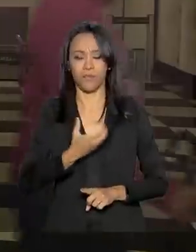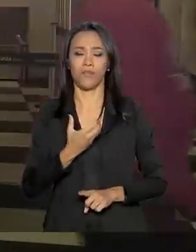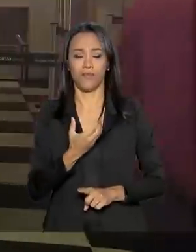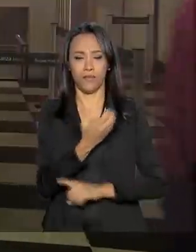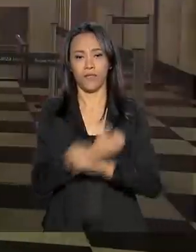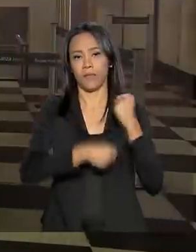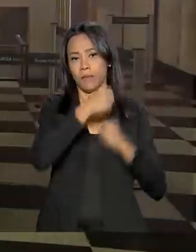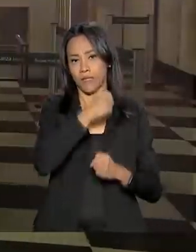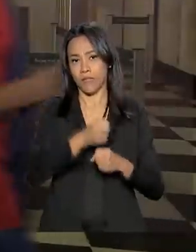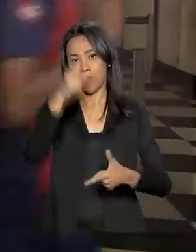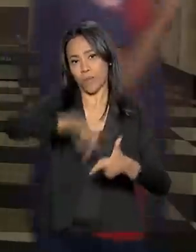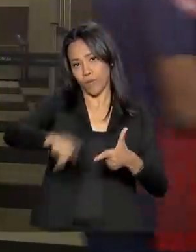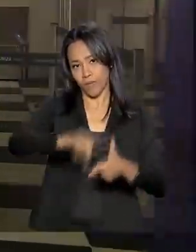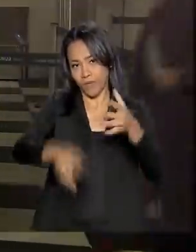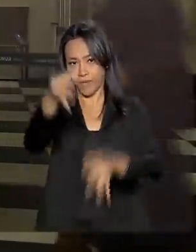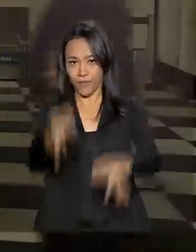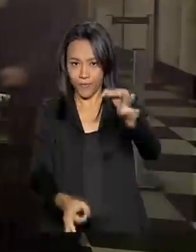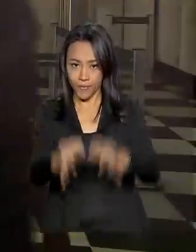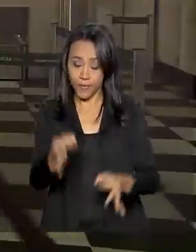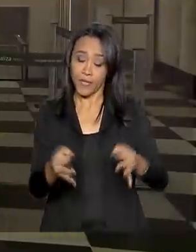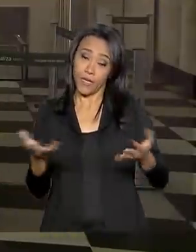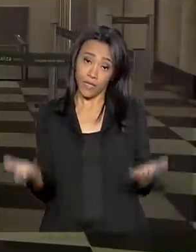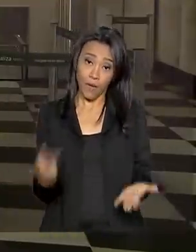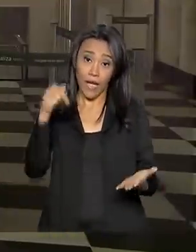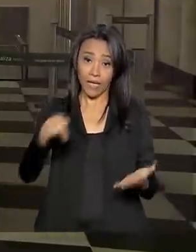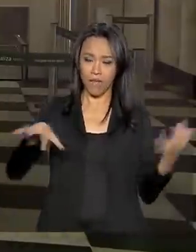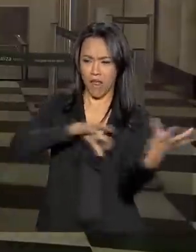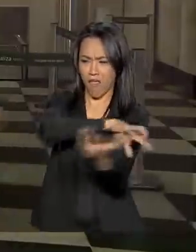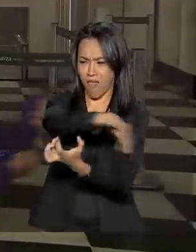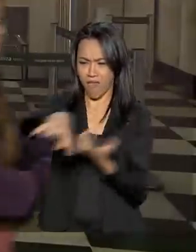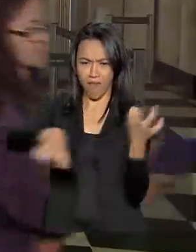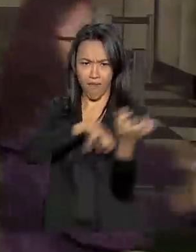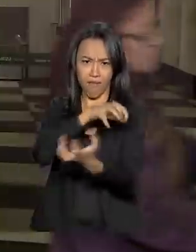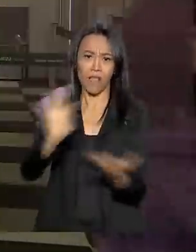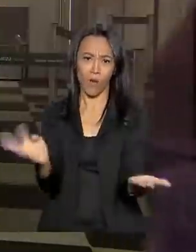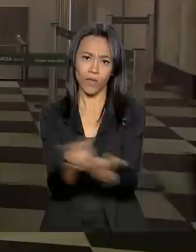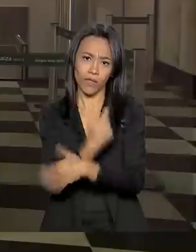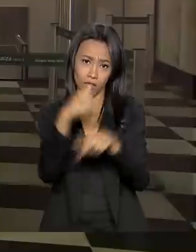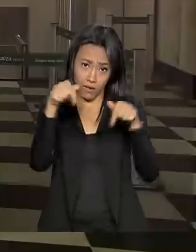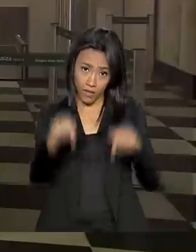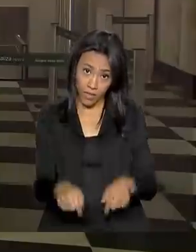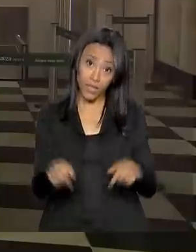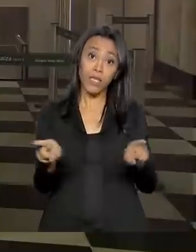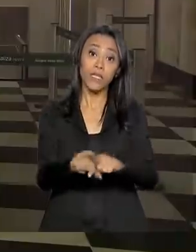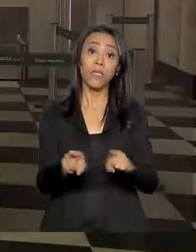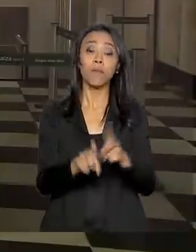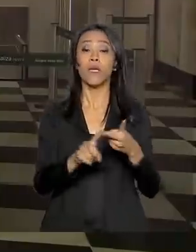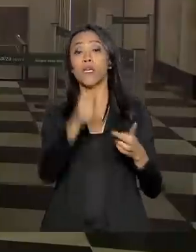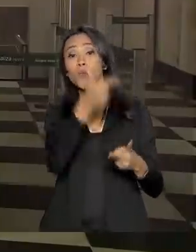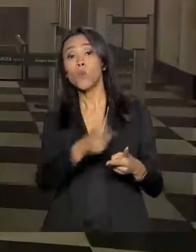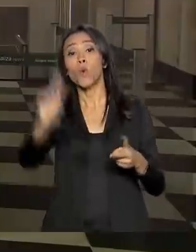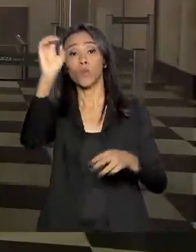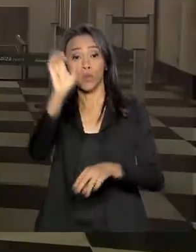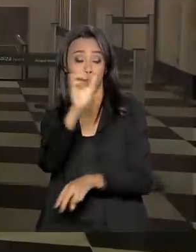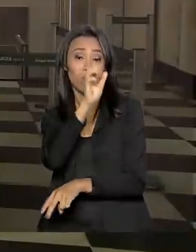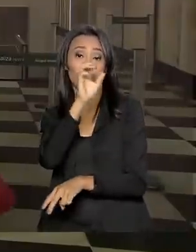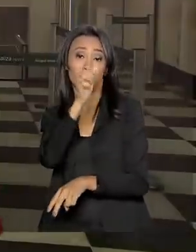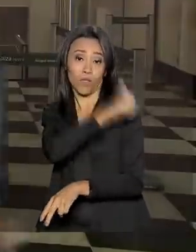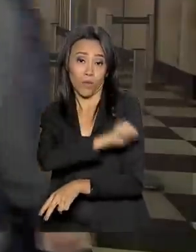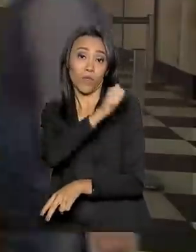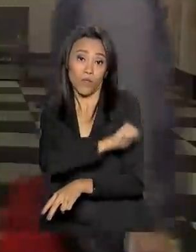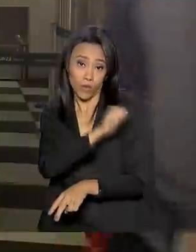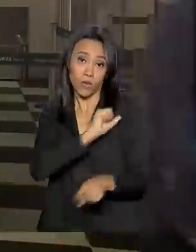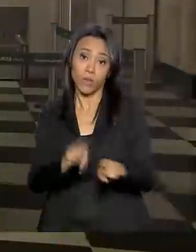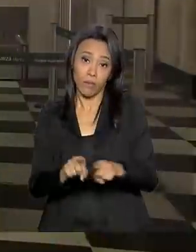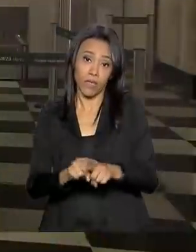A greve que, por enquanto, acontece aqui no aeroporto de Congonhas, em São Paulo, e no de Santos Dumont, no Rio de Janeiro, é